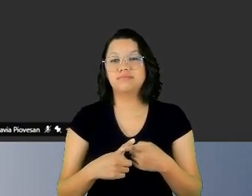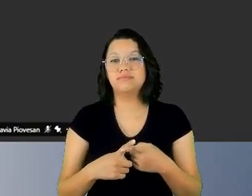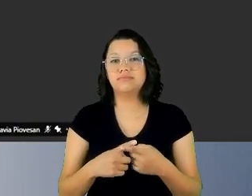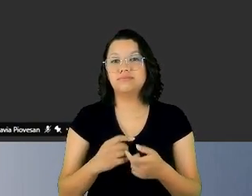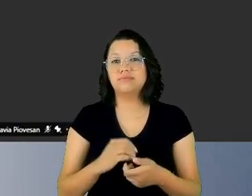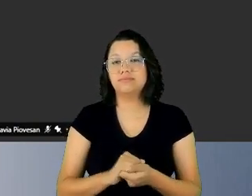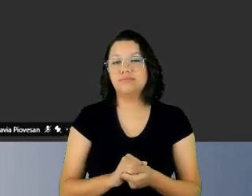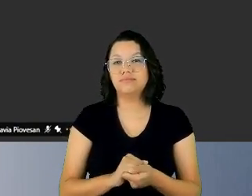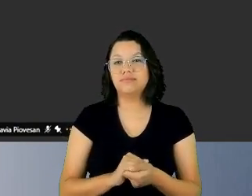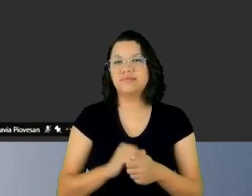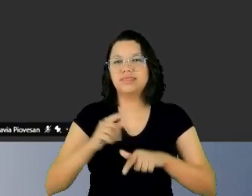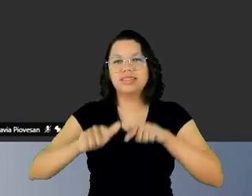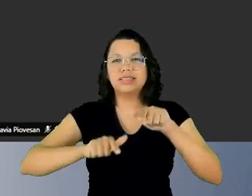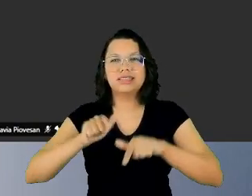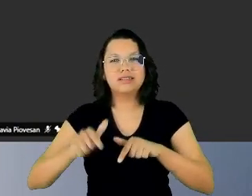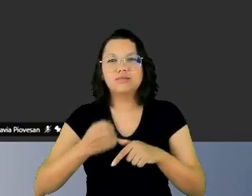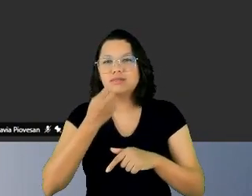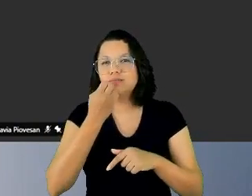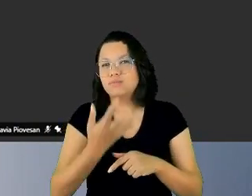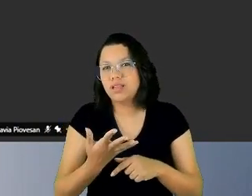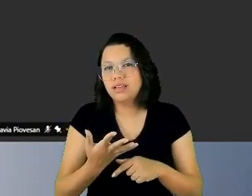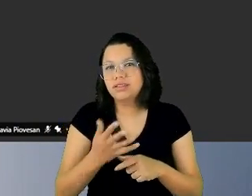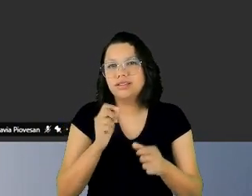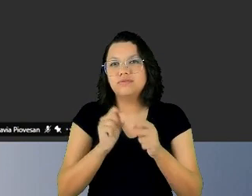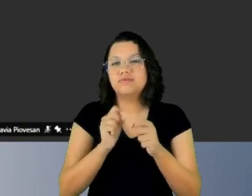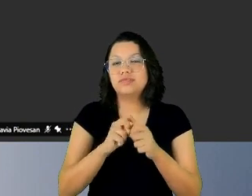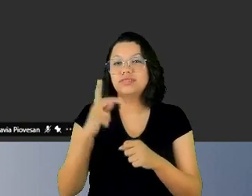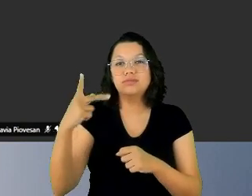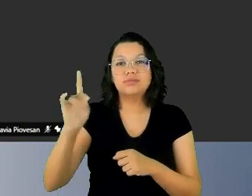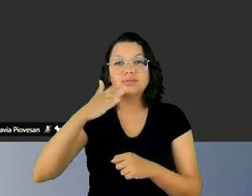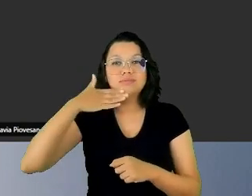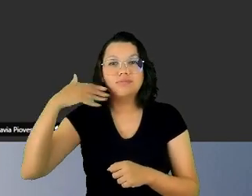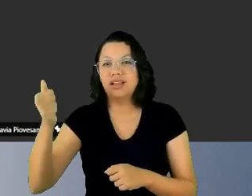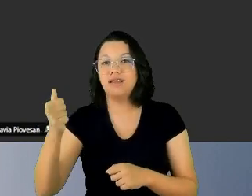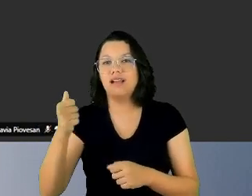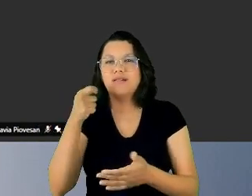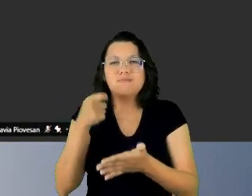fazer o seu melhor é obrigação, agora,